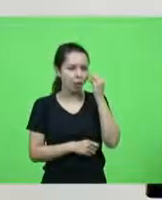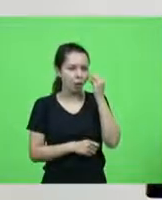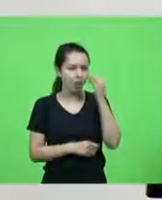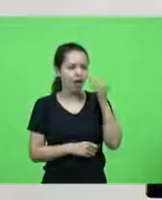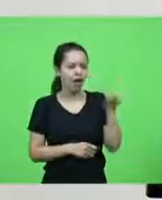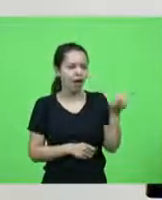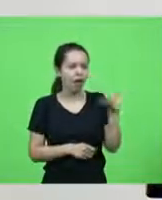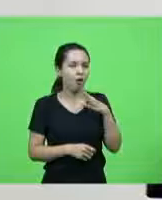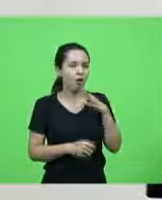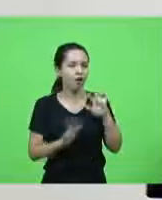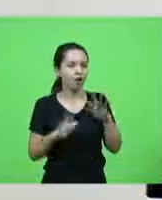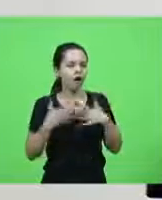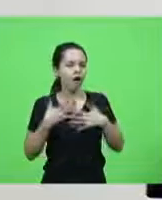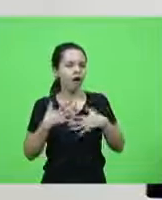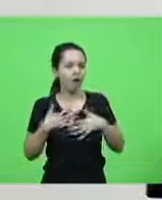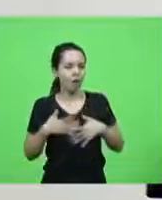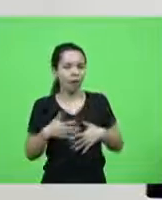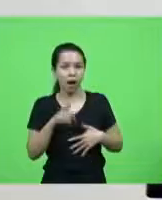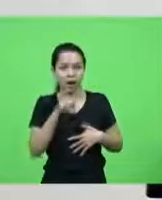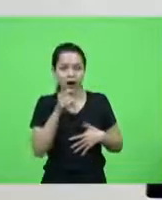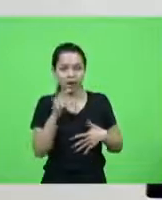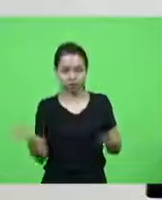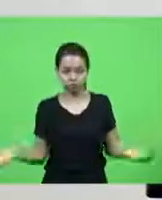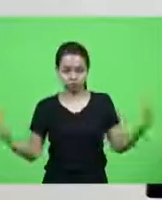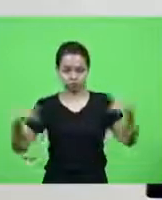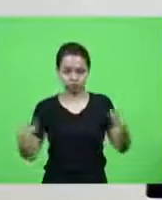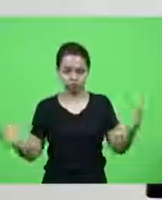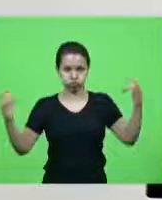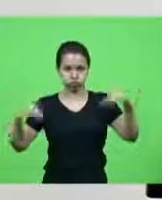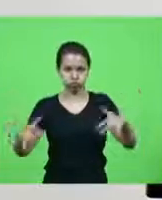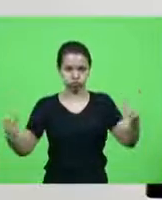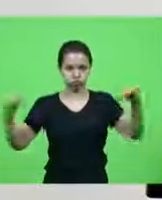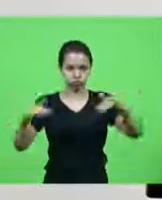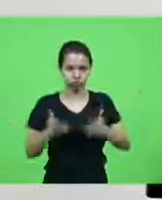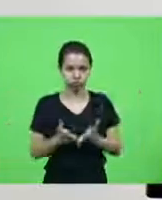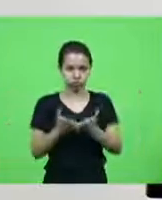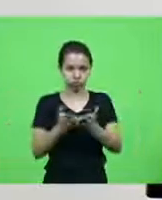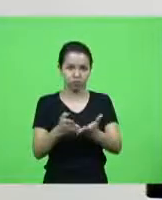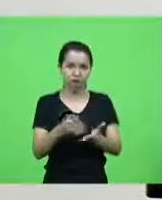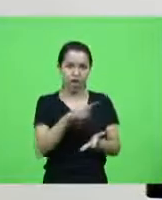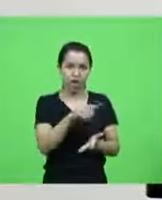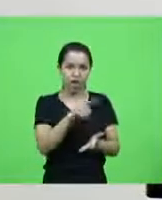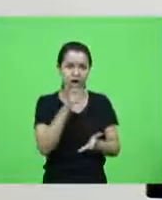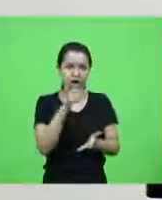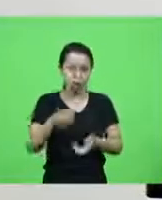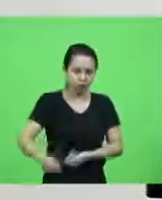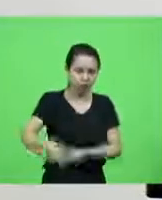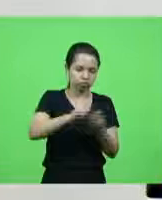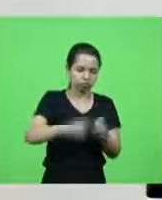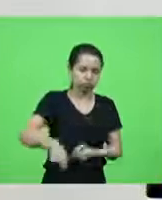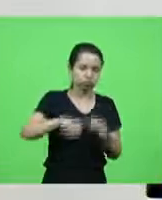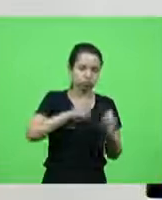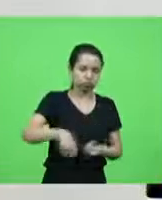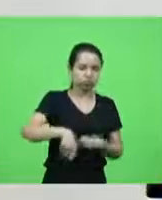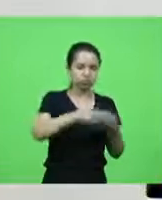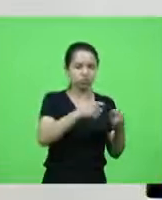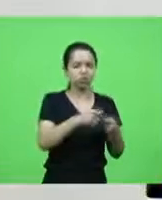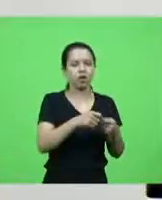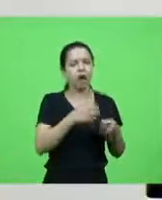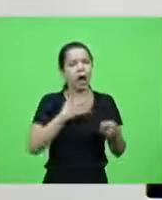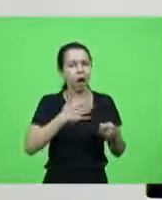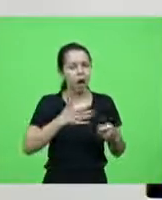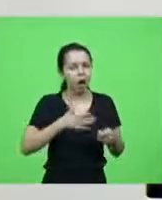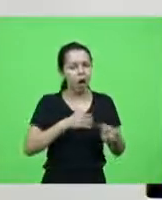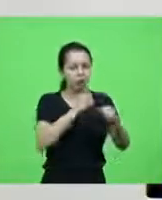embarcação que vinha pelas ondas e com calma foi dominando e tirou a embarcação do meio do canal daquela tempestade e dali eu extraio uma